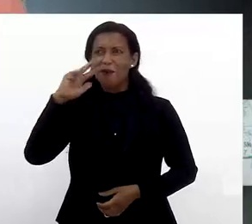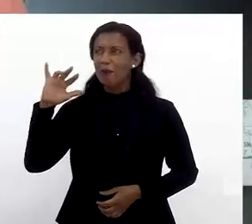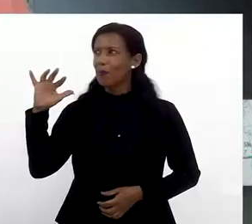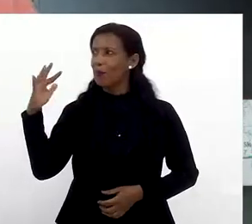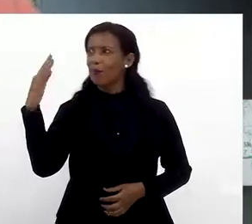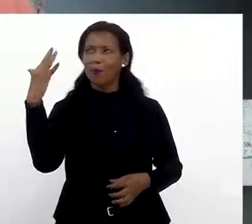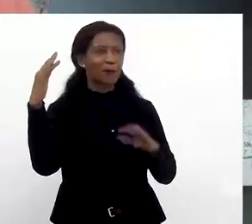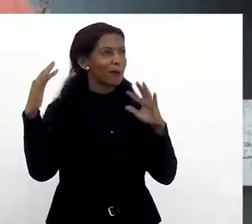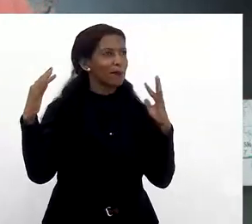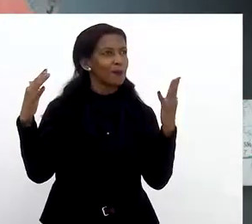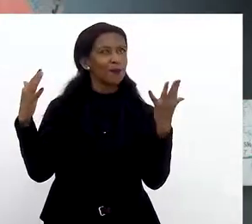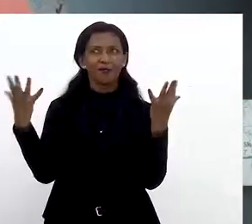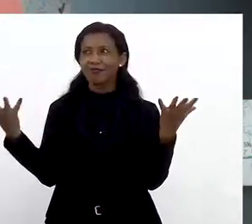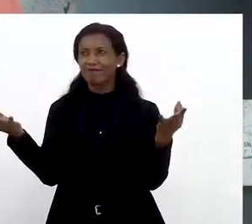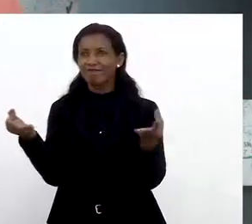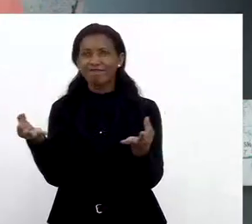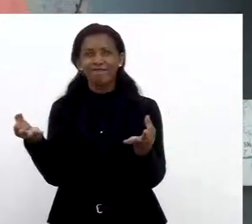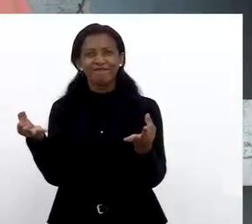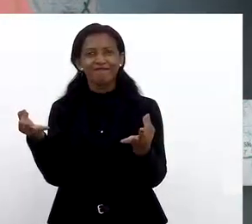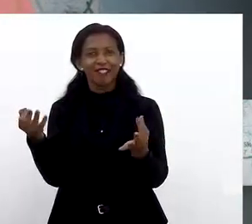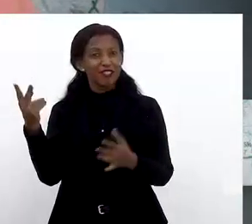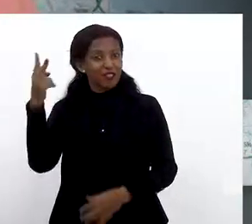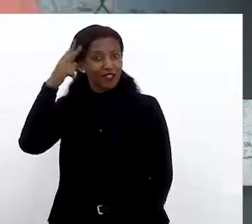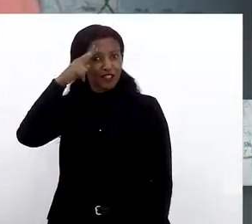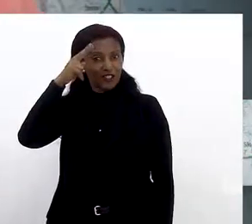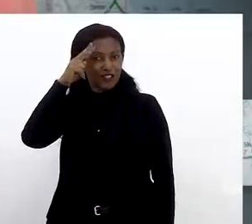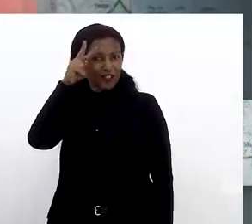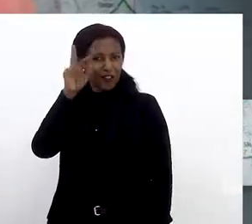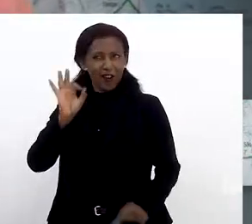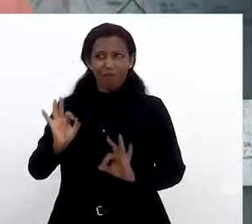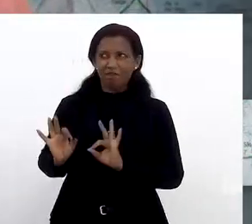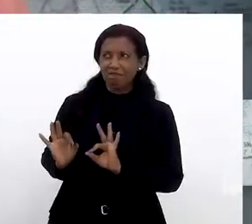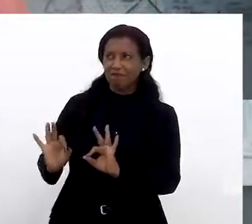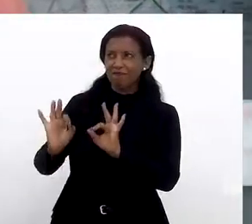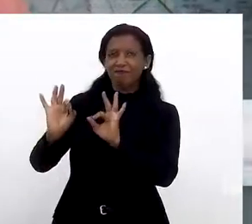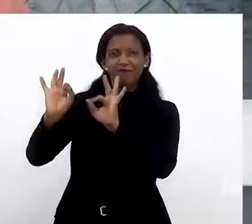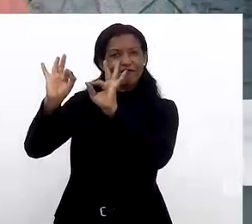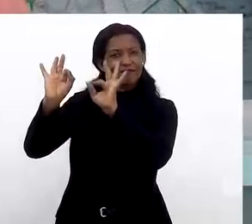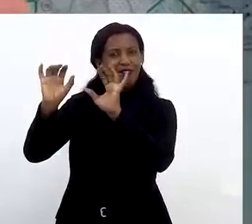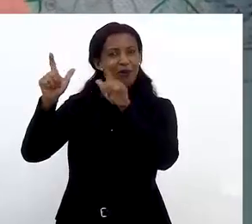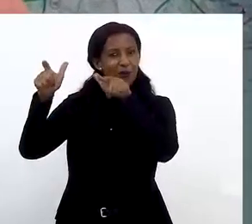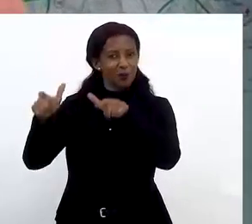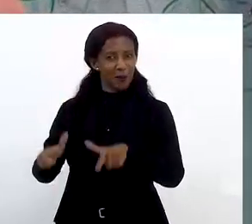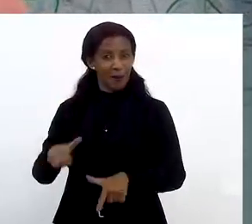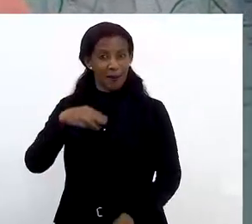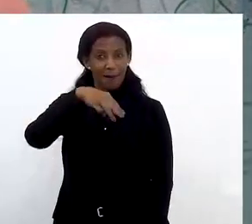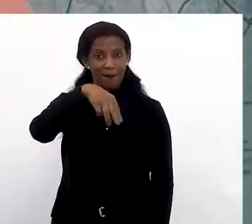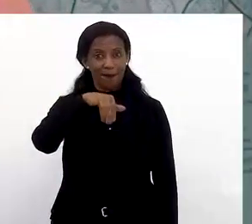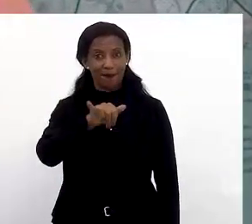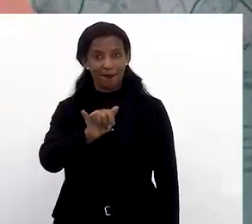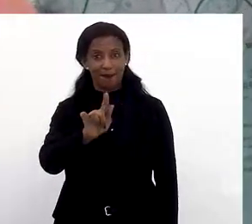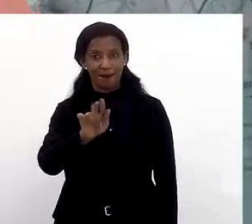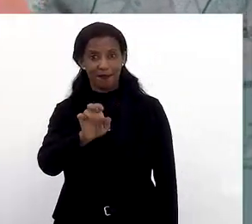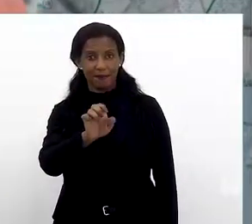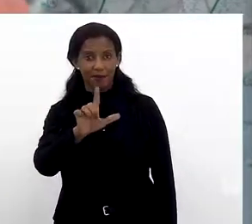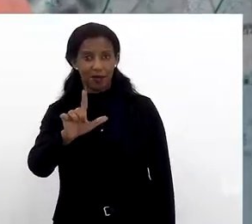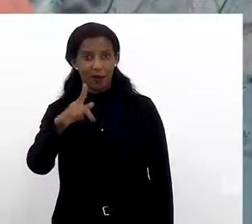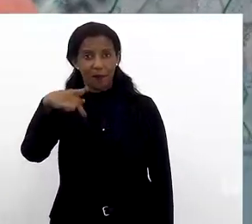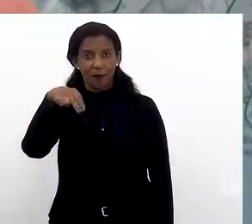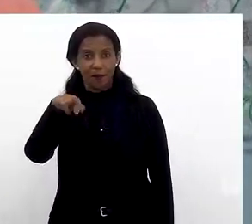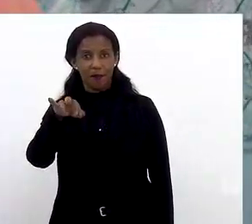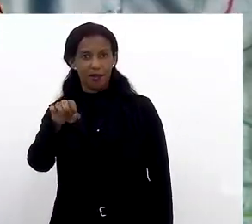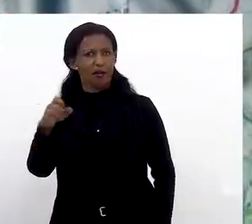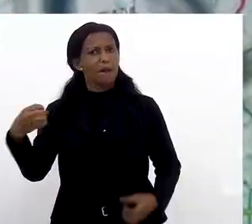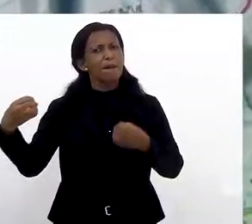montanha, paisagens incríveis e histórias que garantem um charme especial ao lugar. Miguel